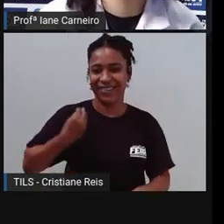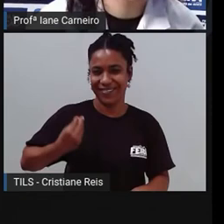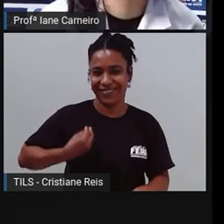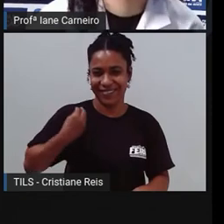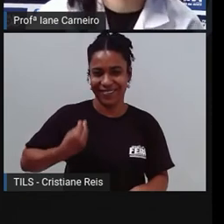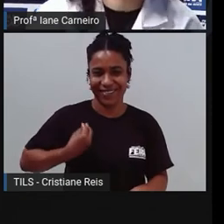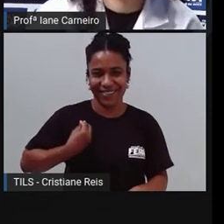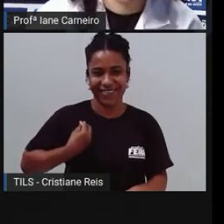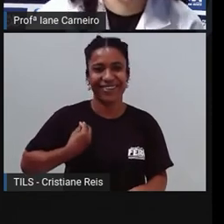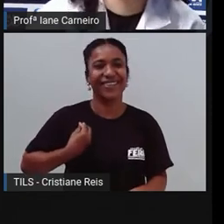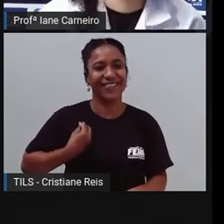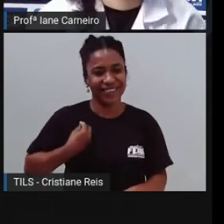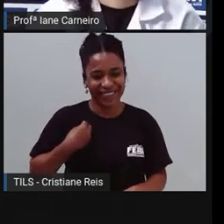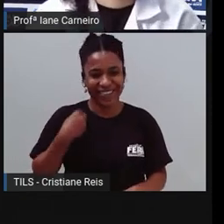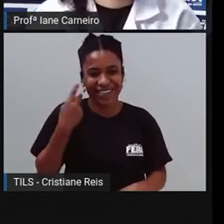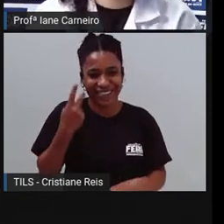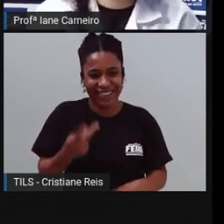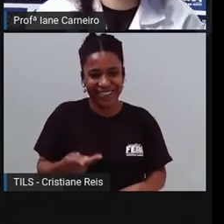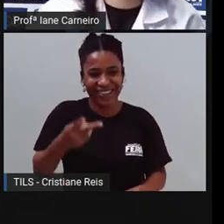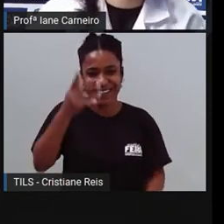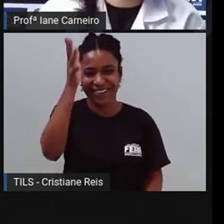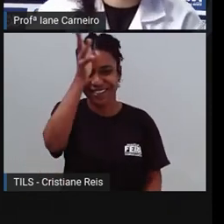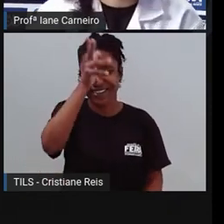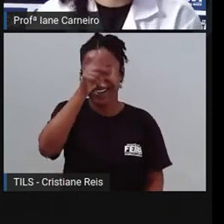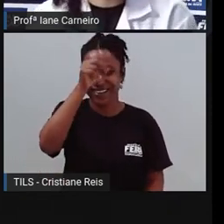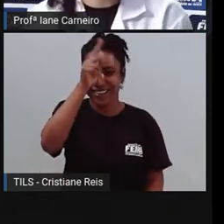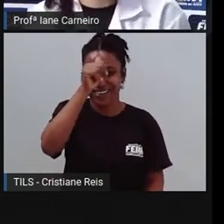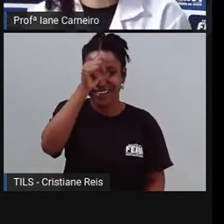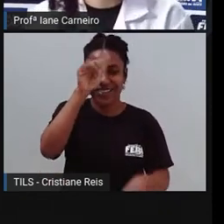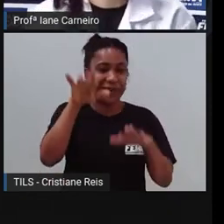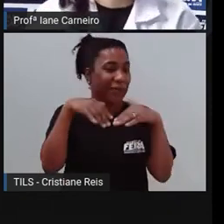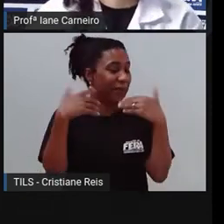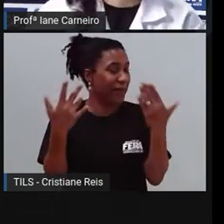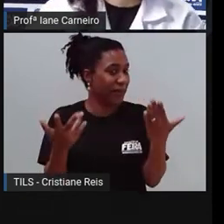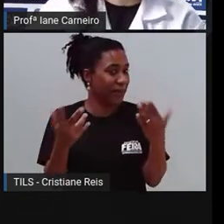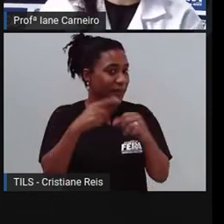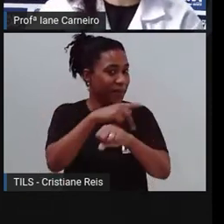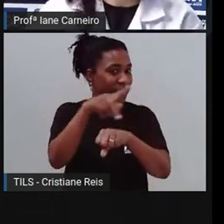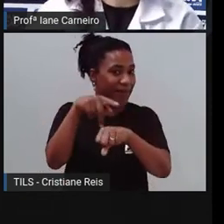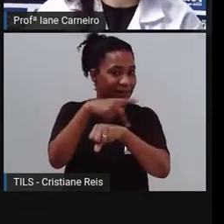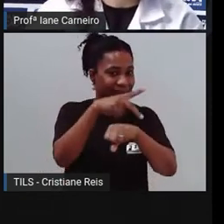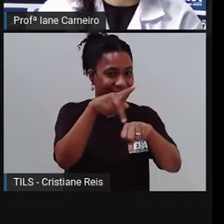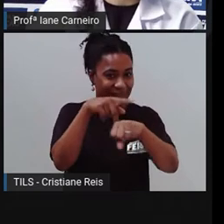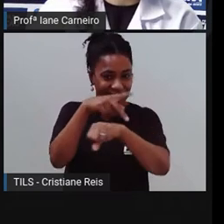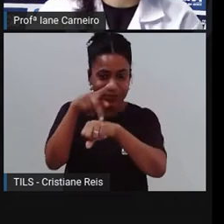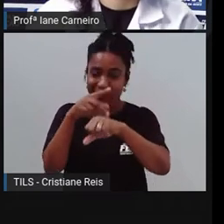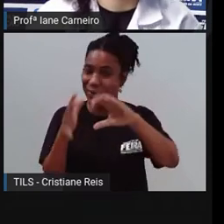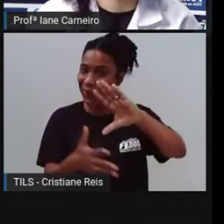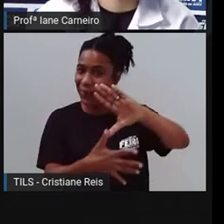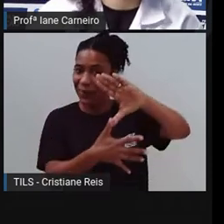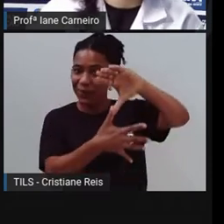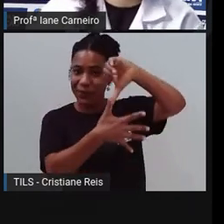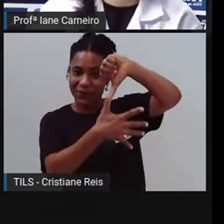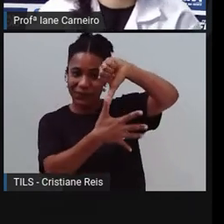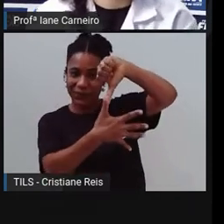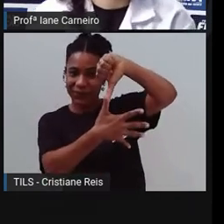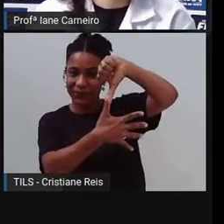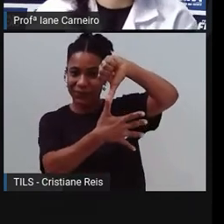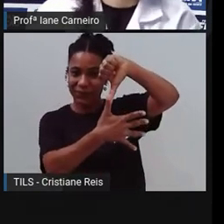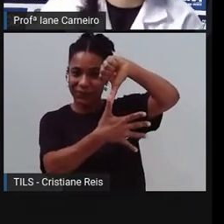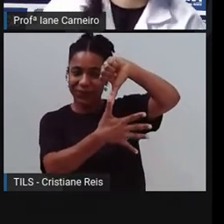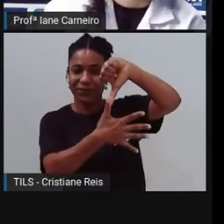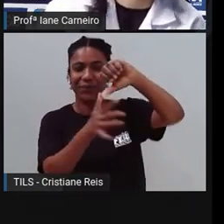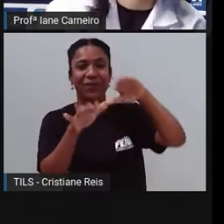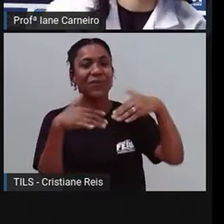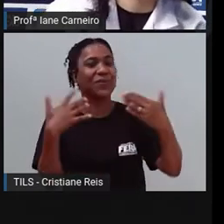Esse também é legal. Eu não sei se vocês vão saber, né? Porque vocês vão saber qual é o país da América do Sul. Alguns nomes dos